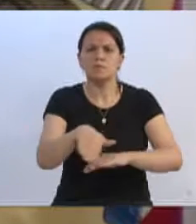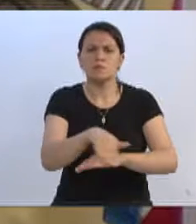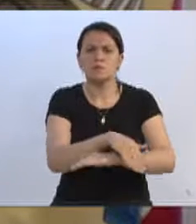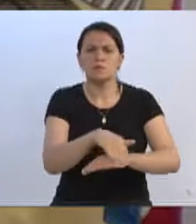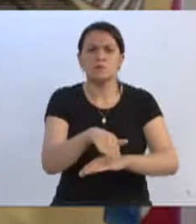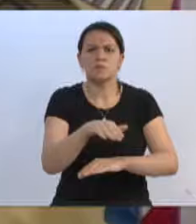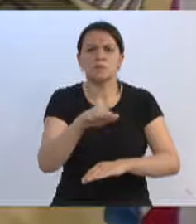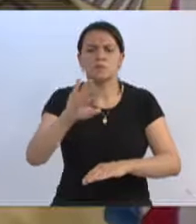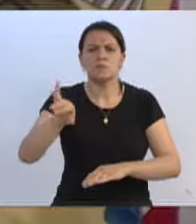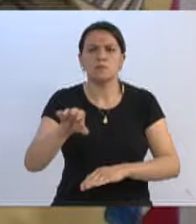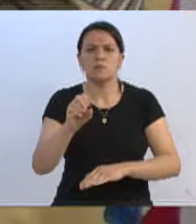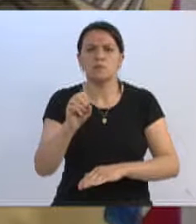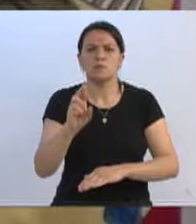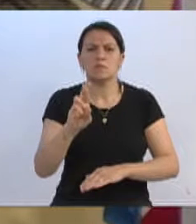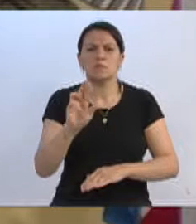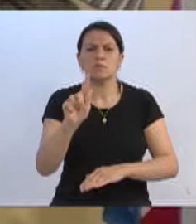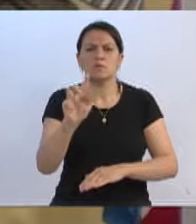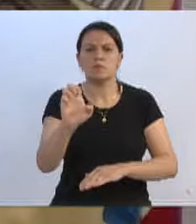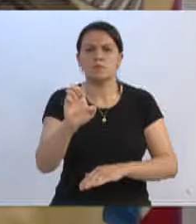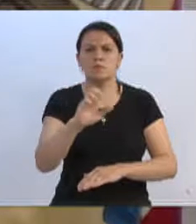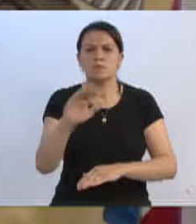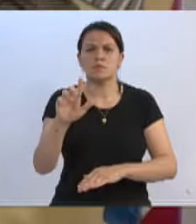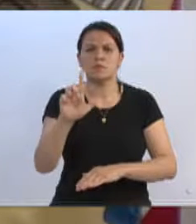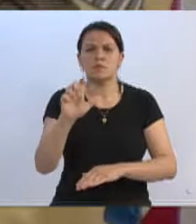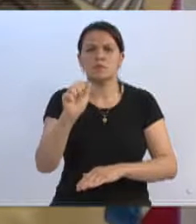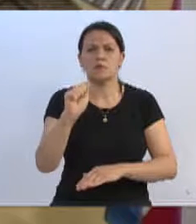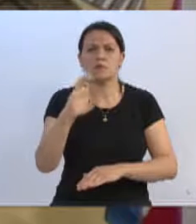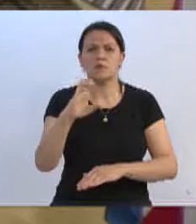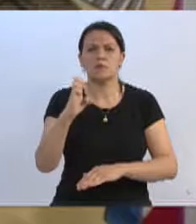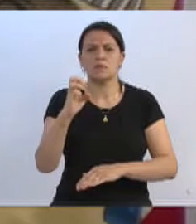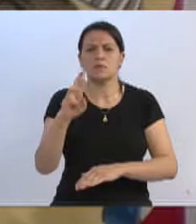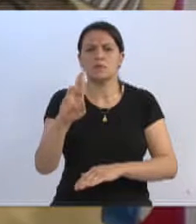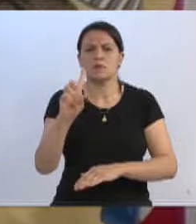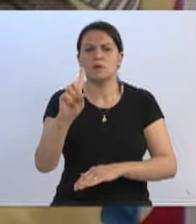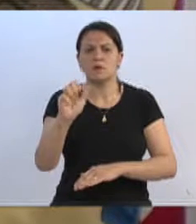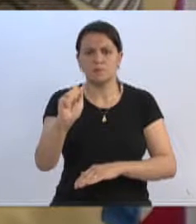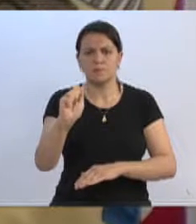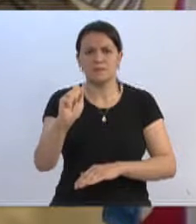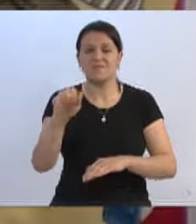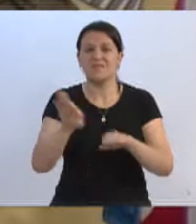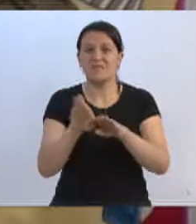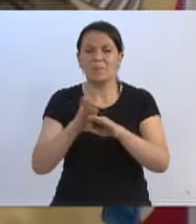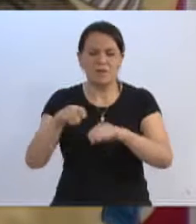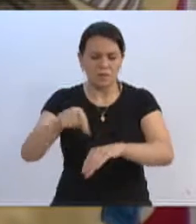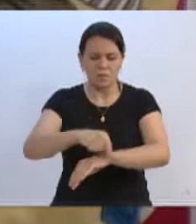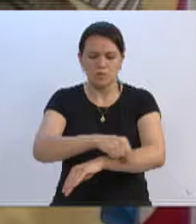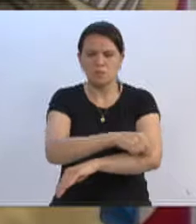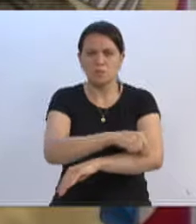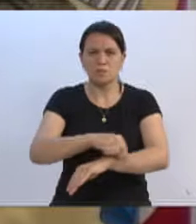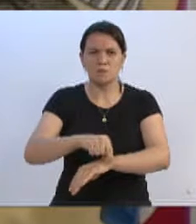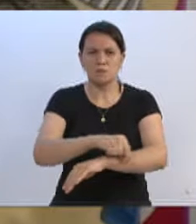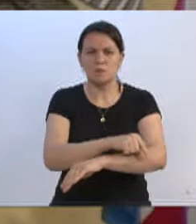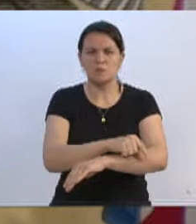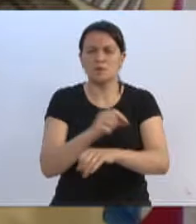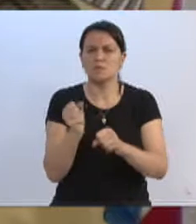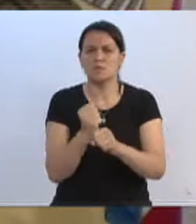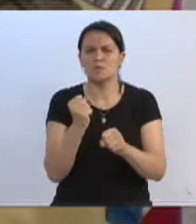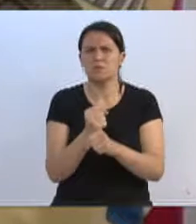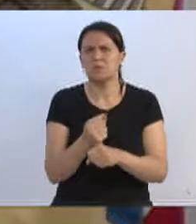Jorge Lacerda, até nas calçadas construídas há muito tempo na lateral dessa via, onde um trecho, na época do ex-secretário Paulo França,